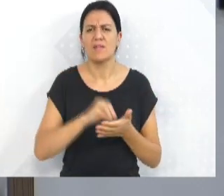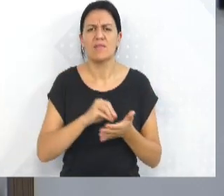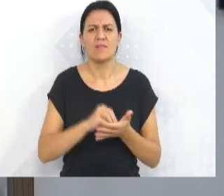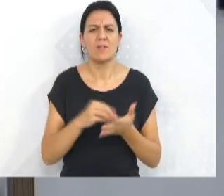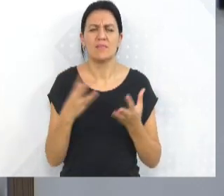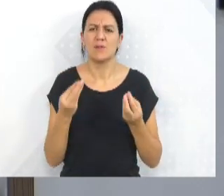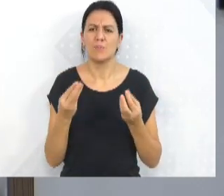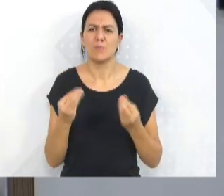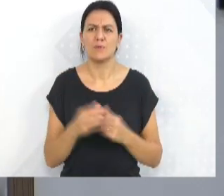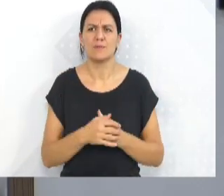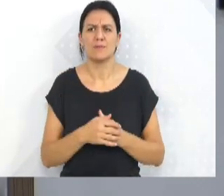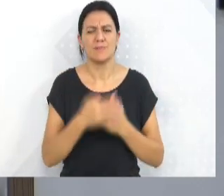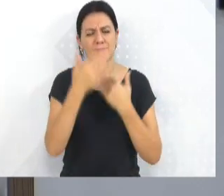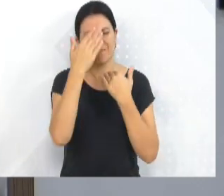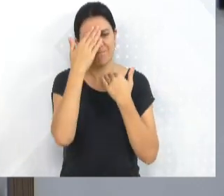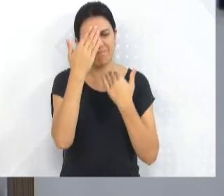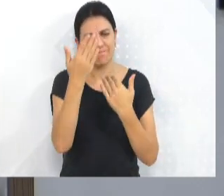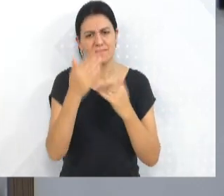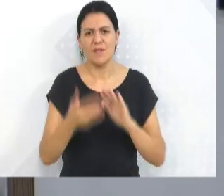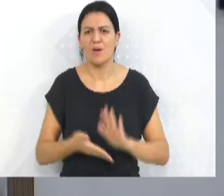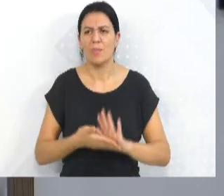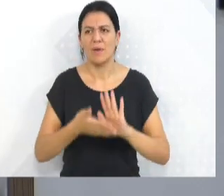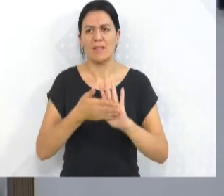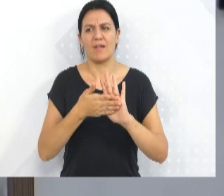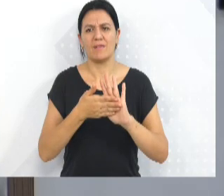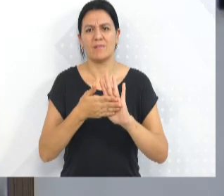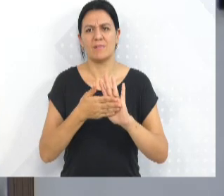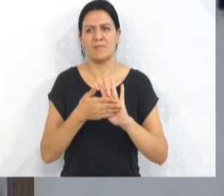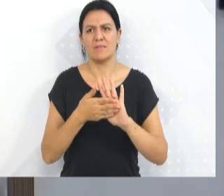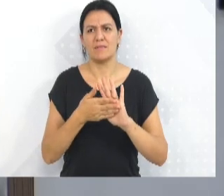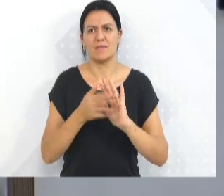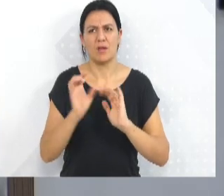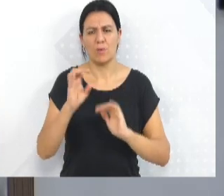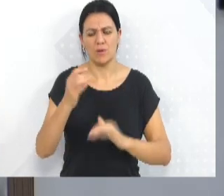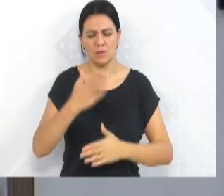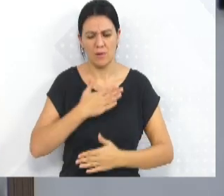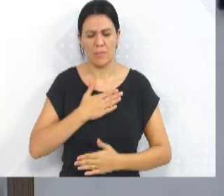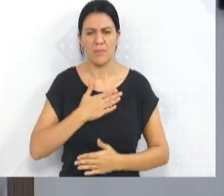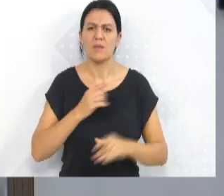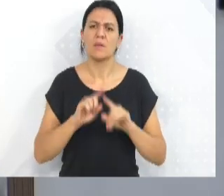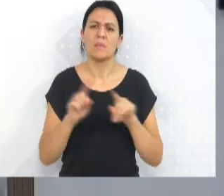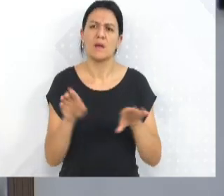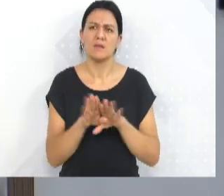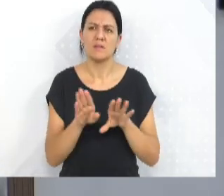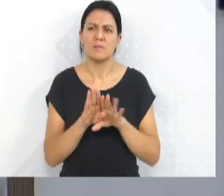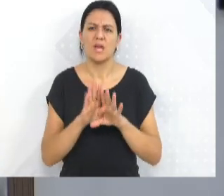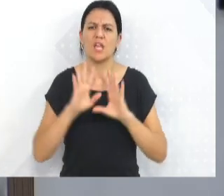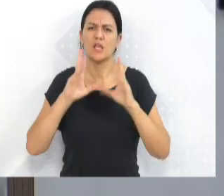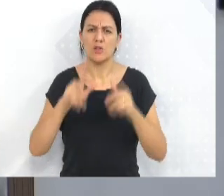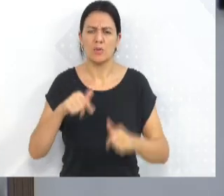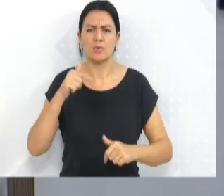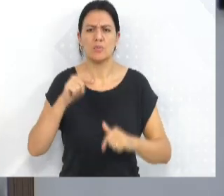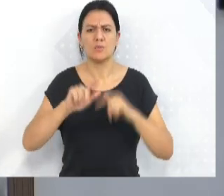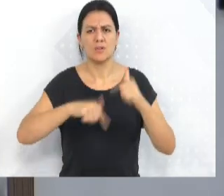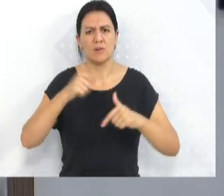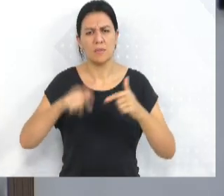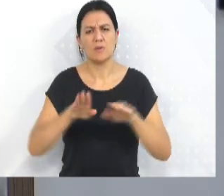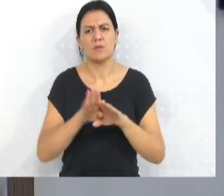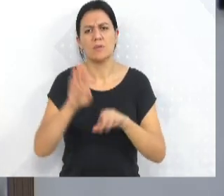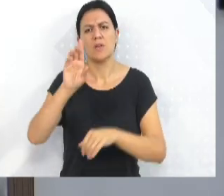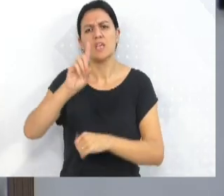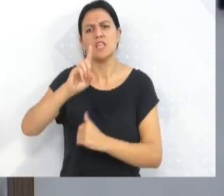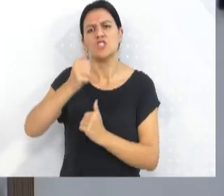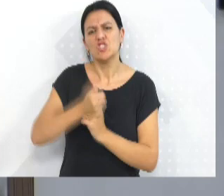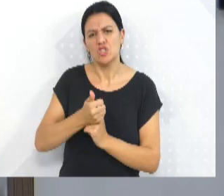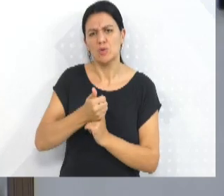agradecer, Adriano, e dizer que essa homenagem não é só para o presidente do sindicato, Osninho Schmidt, mas sim para todos os trabalhadores e toda a diretoria e